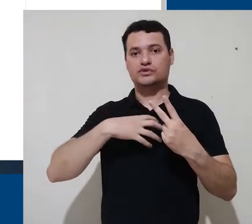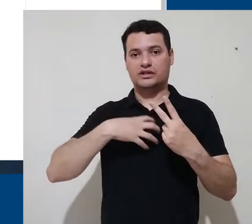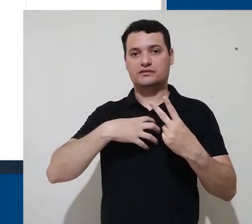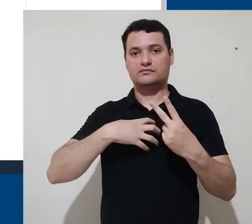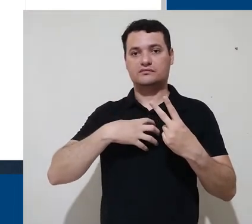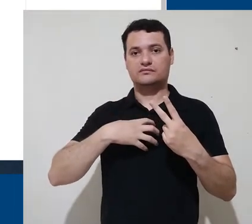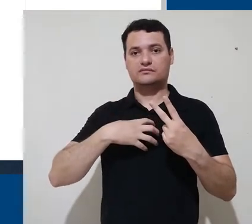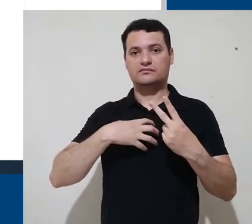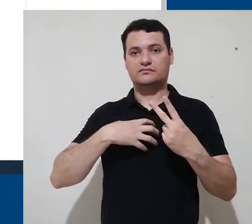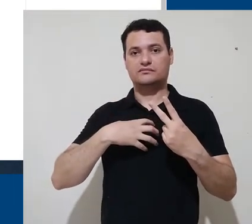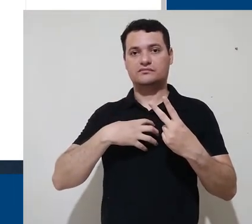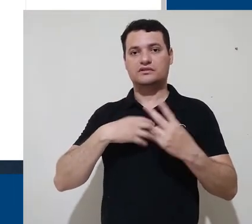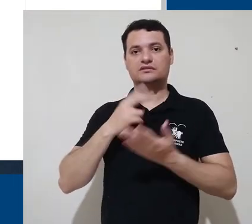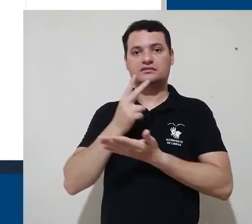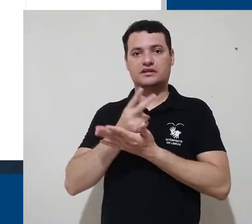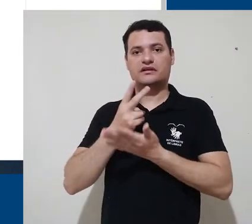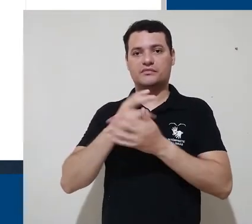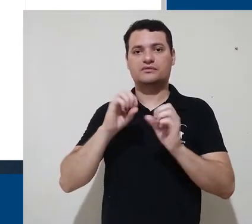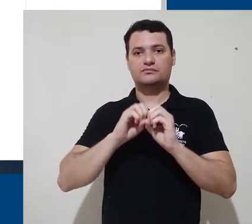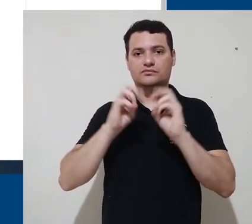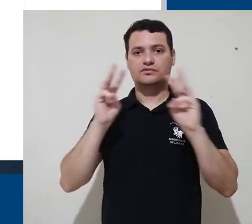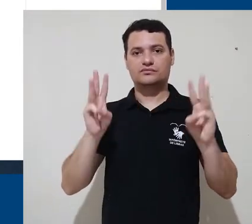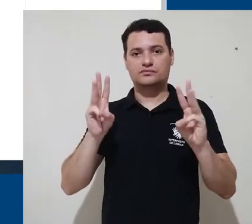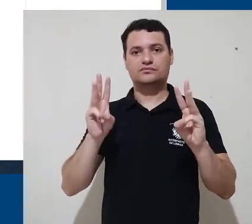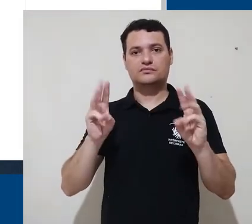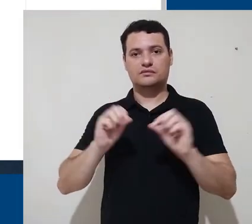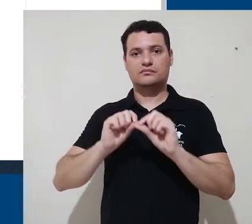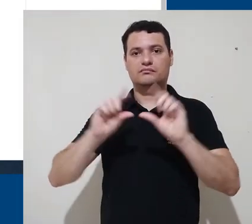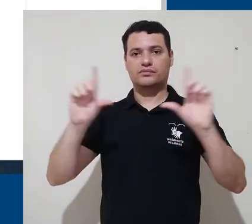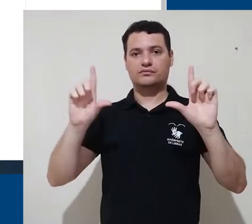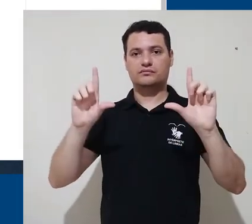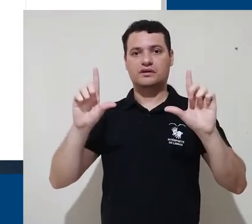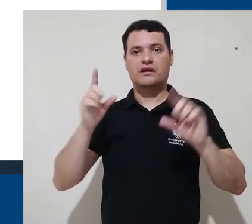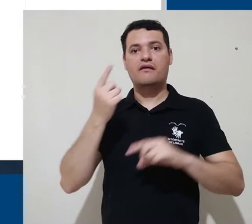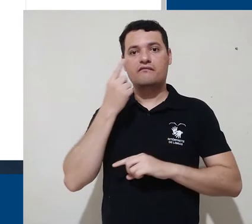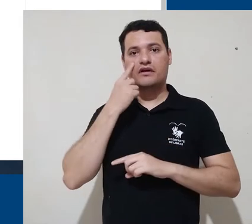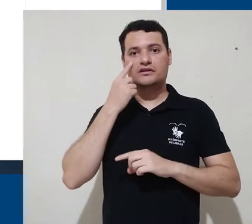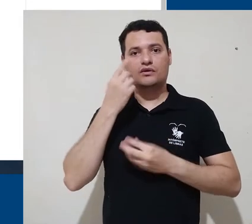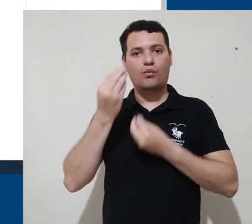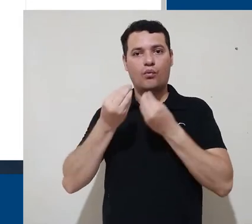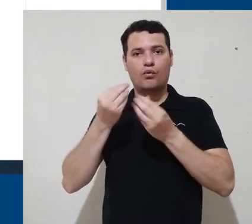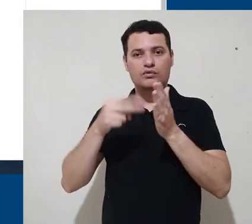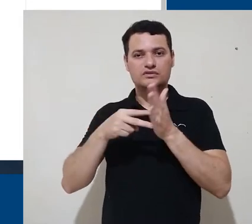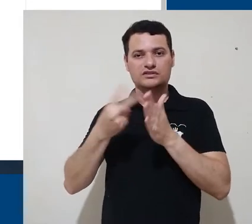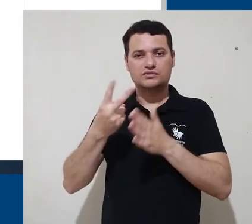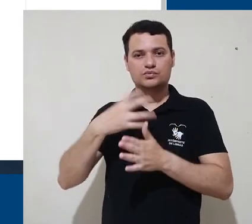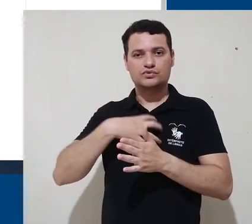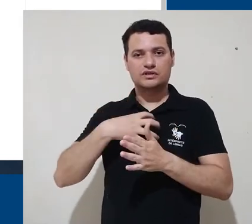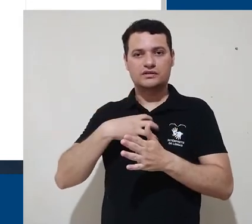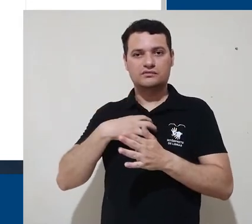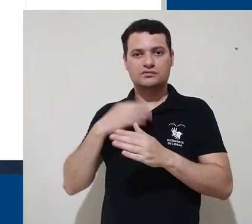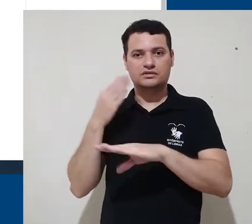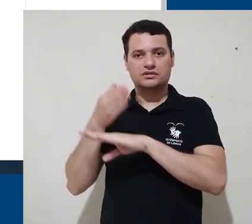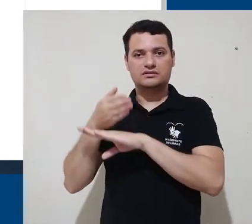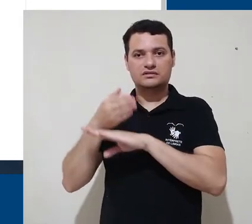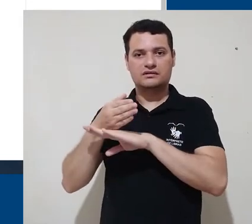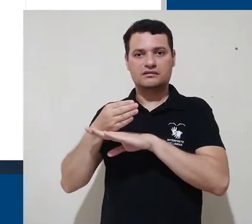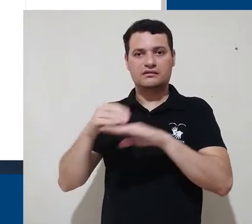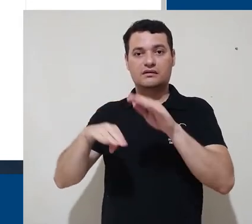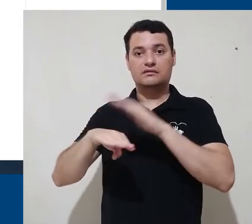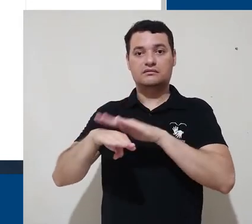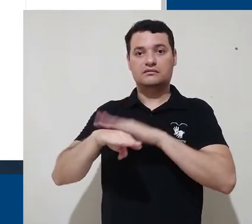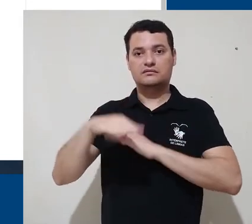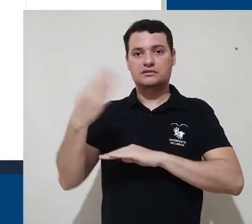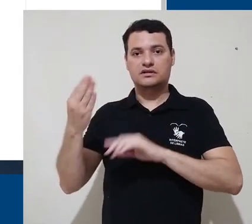as instalações do Moodle. Para acessar a tela de login do Moodle, você pode vir aqui no direito,